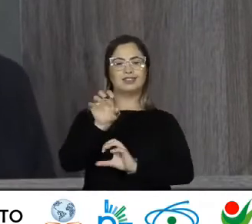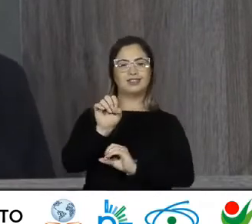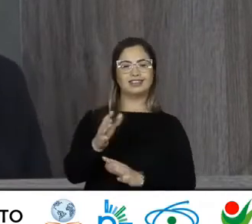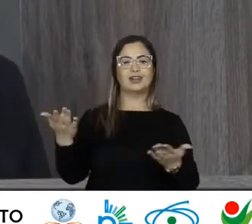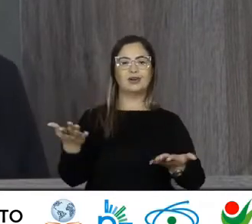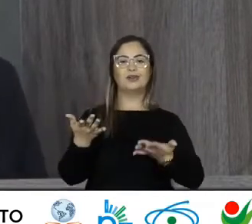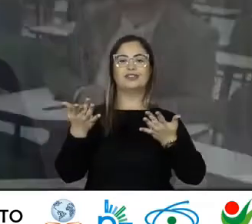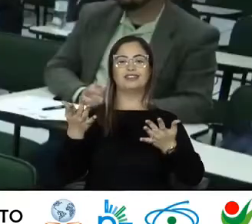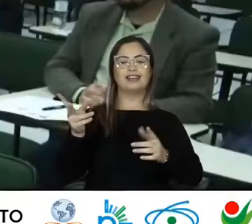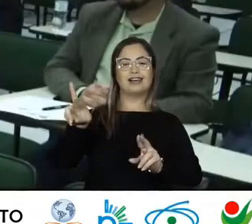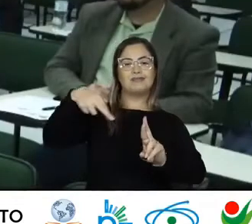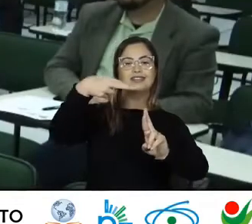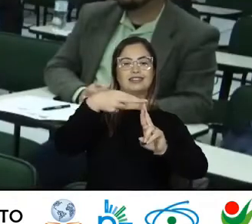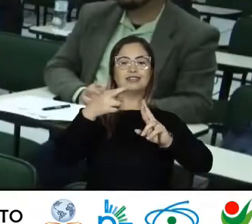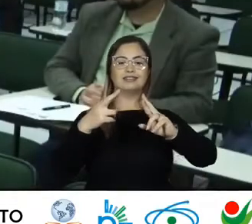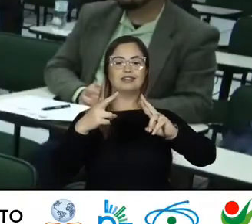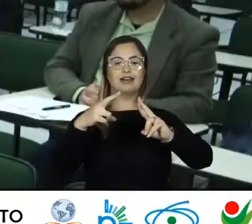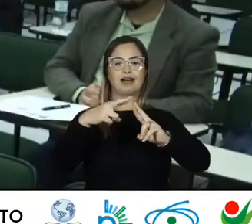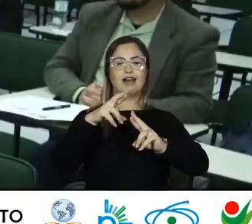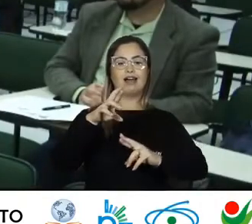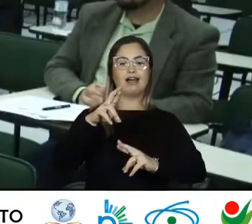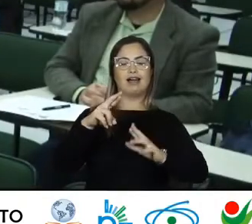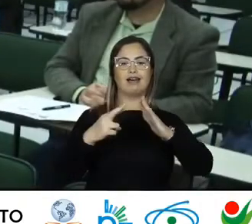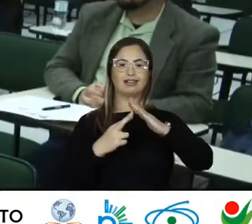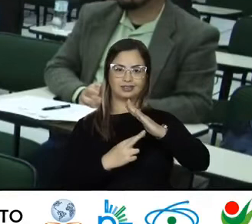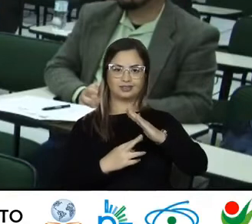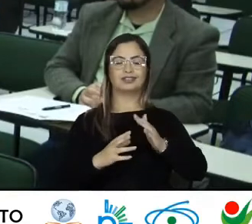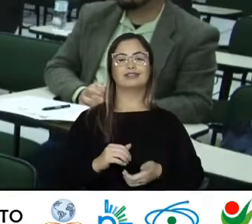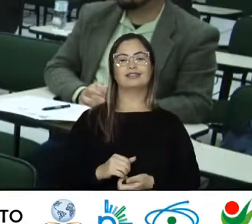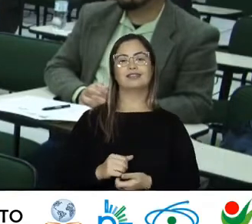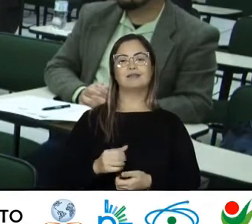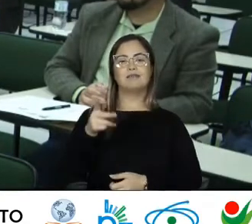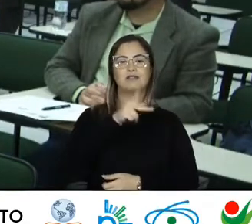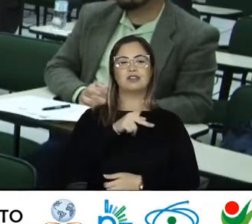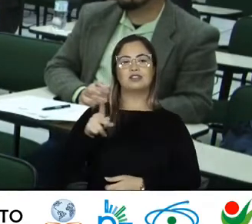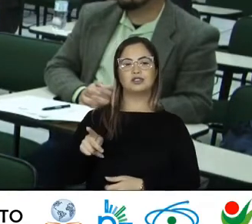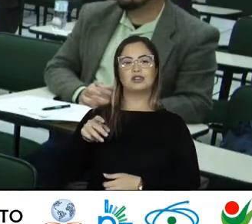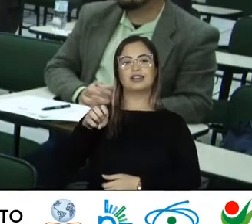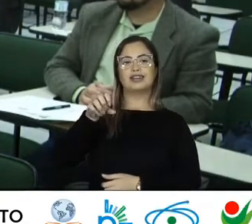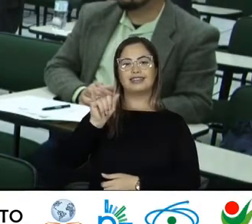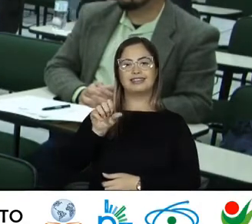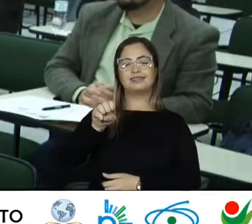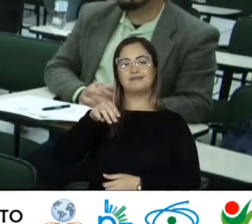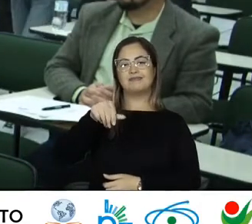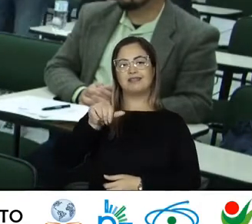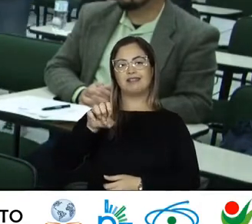ato Representando Também a reitoria O professor Doutor Ismael Gonçalves Alves